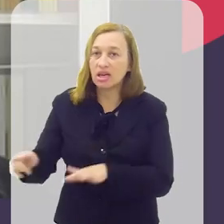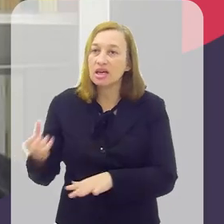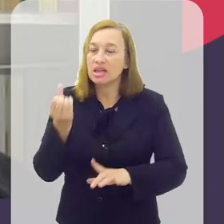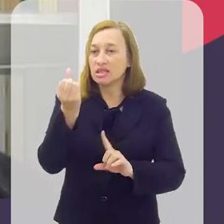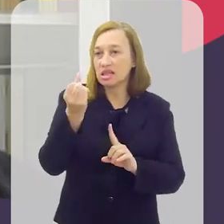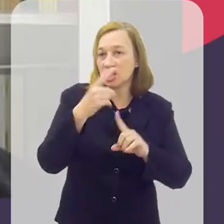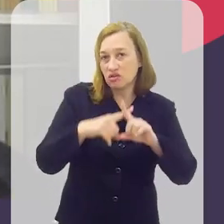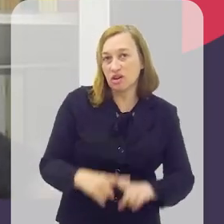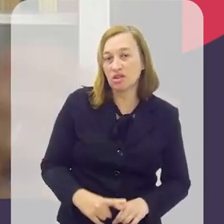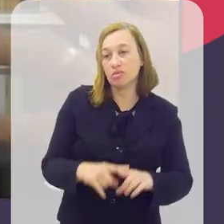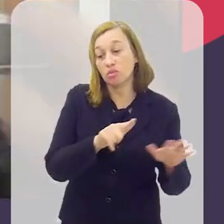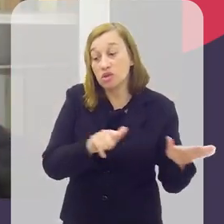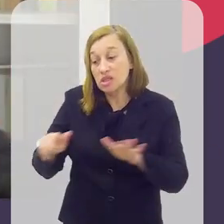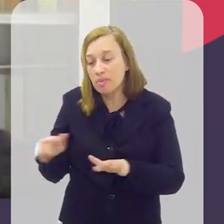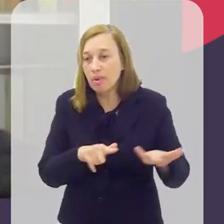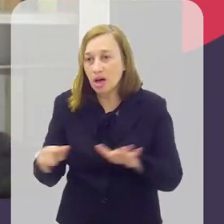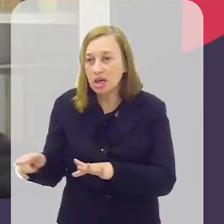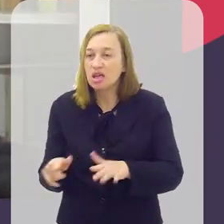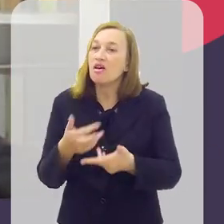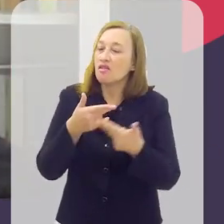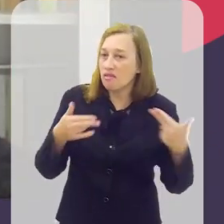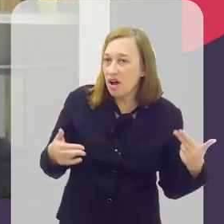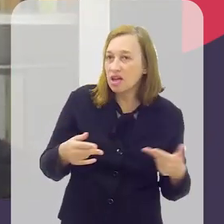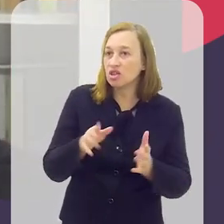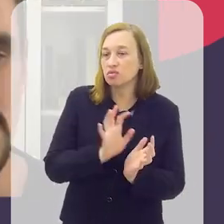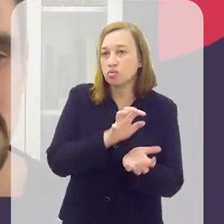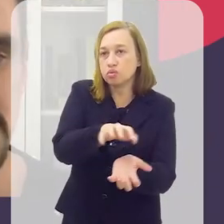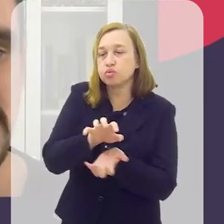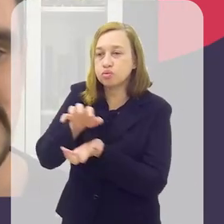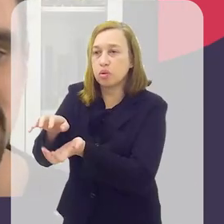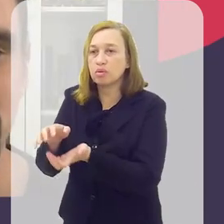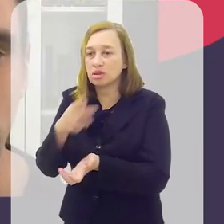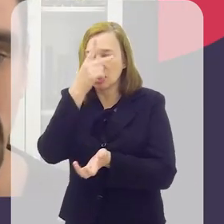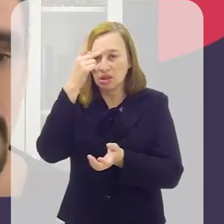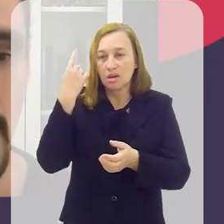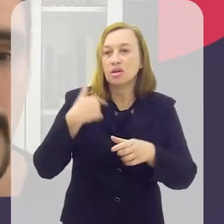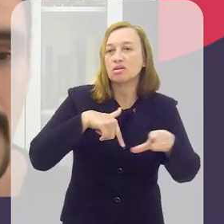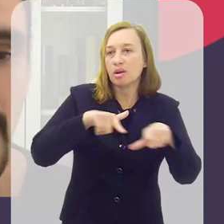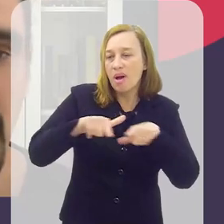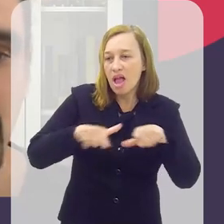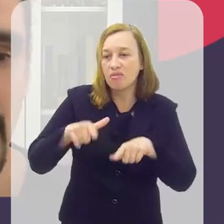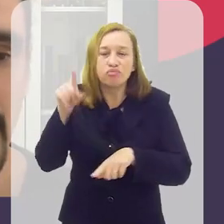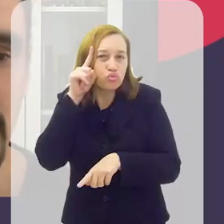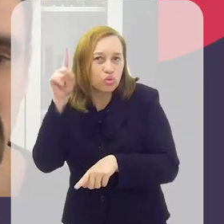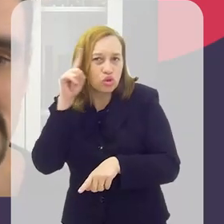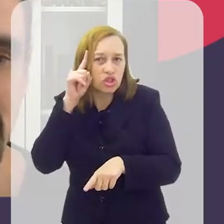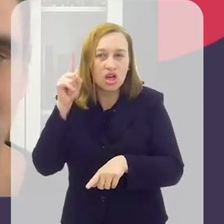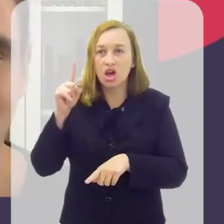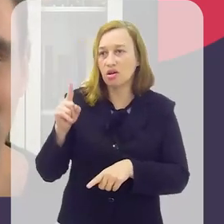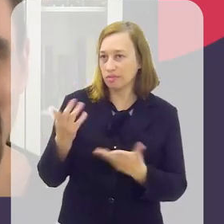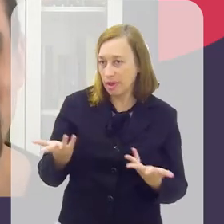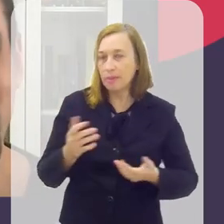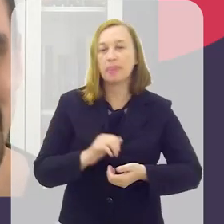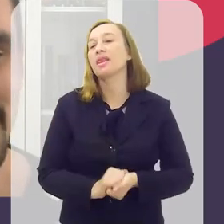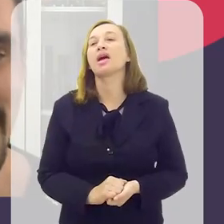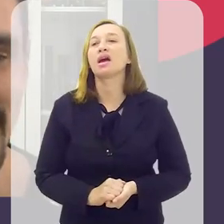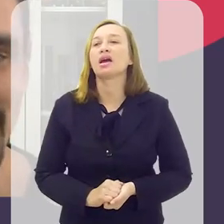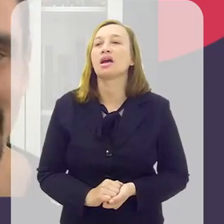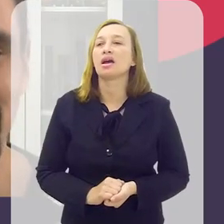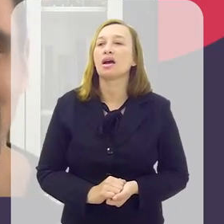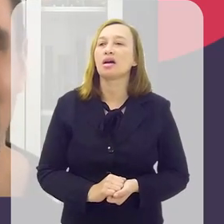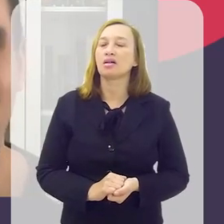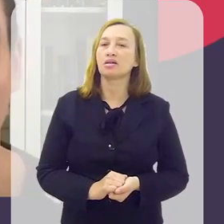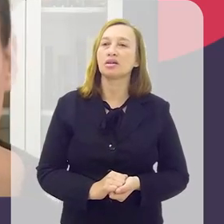semana. Embora muitos dos entregadores trabalhavam todos os dias sem folga, né? E assim, relacionado